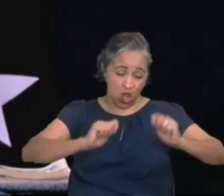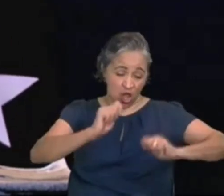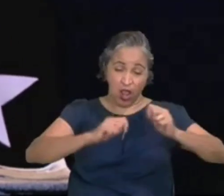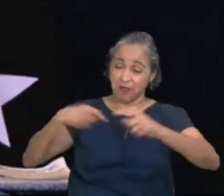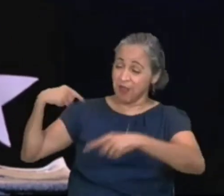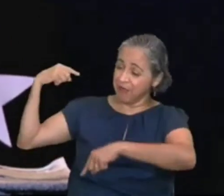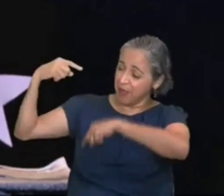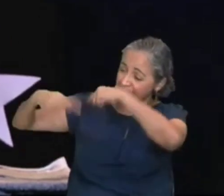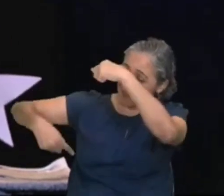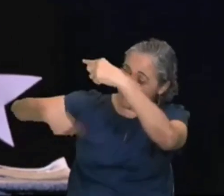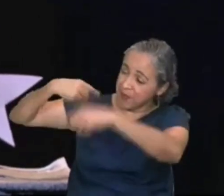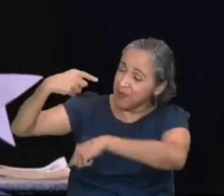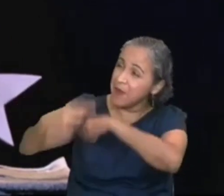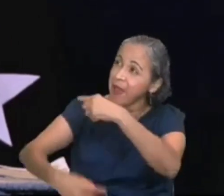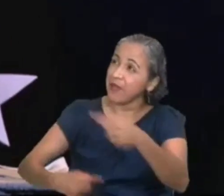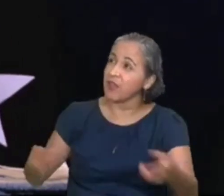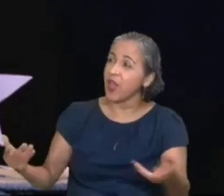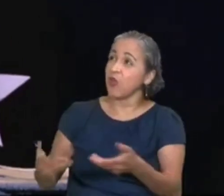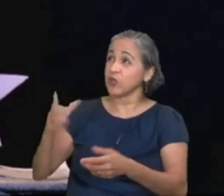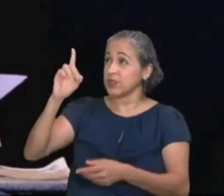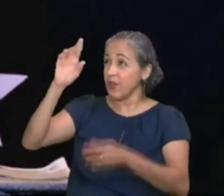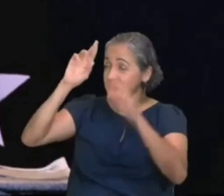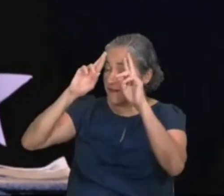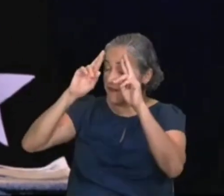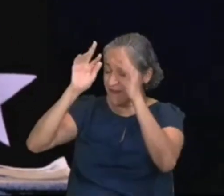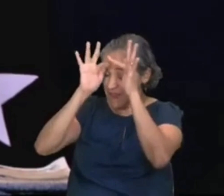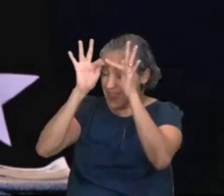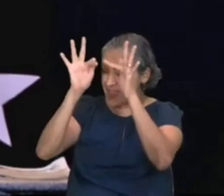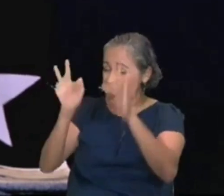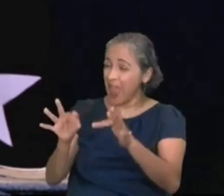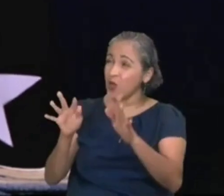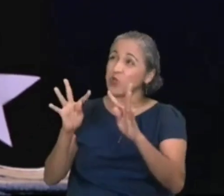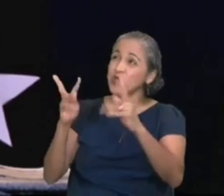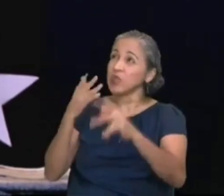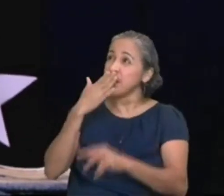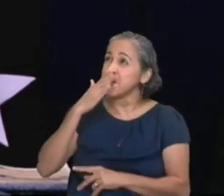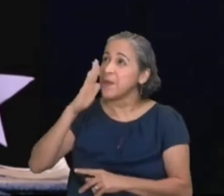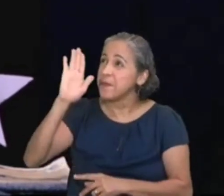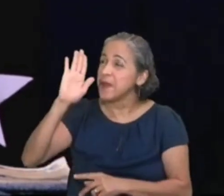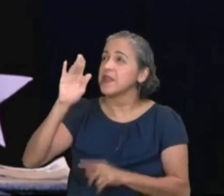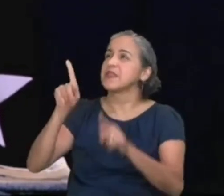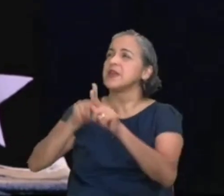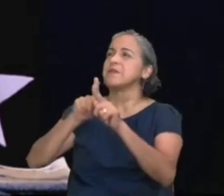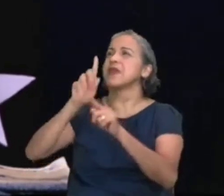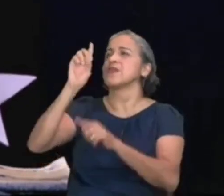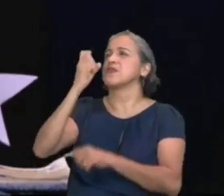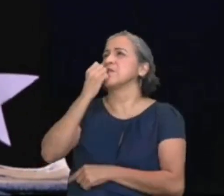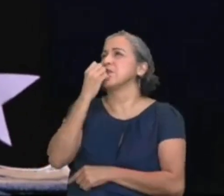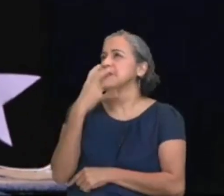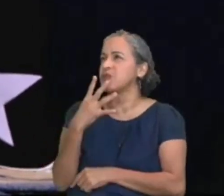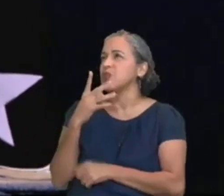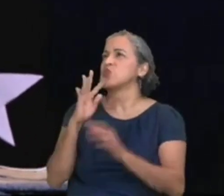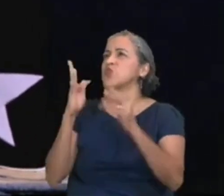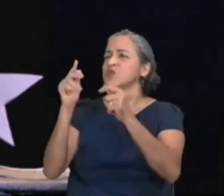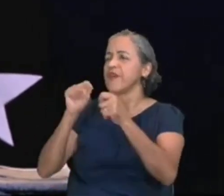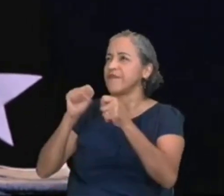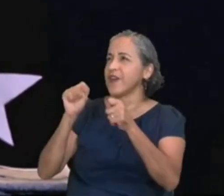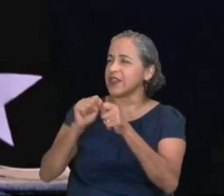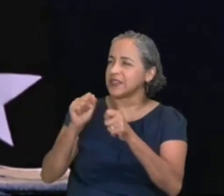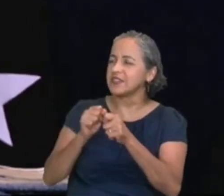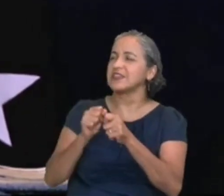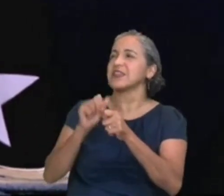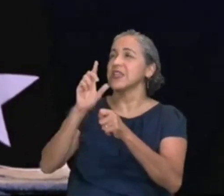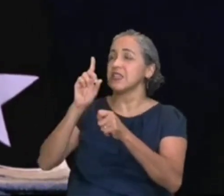geração, a geração, o Senhor, é fiel, em todas as suas promessas, e é bondoso, em tudo o que faz, o Senhor, ampara